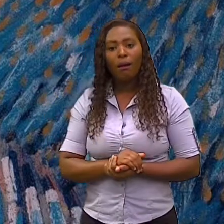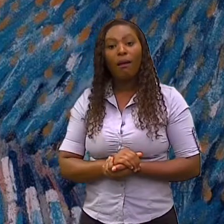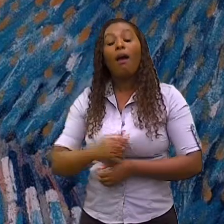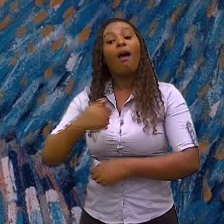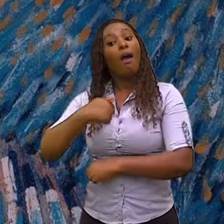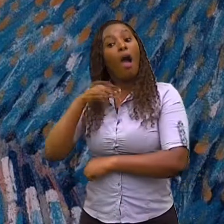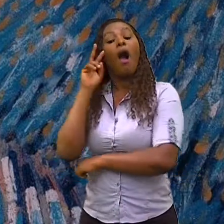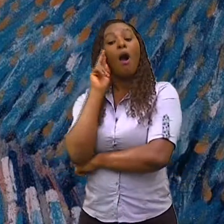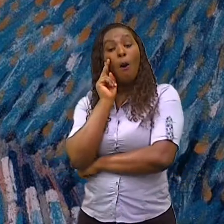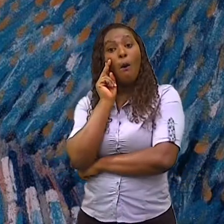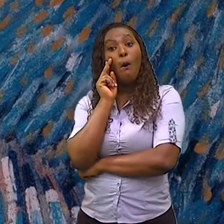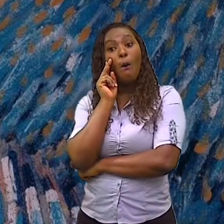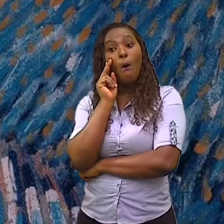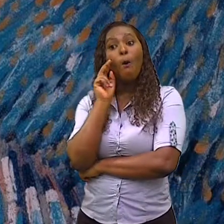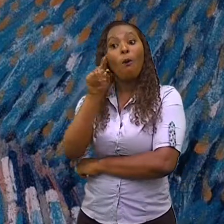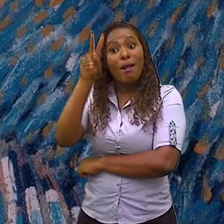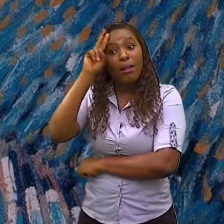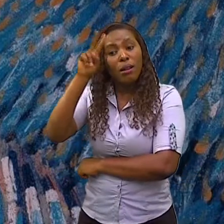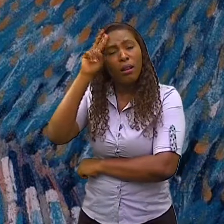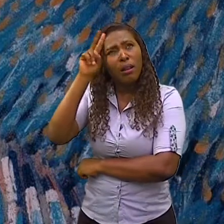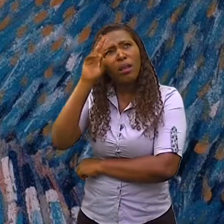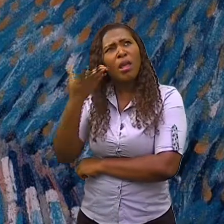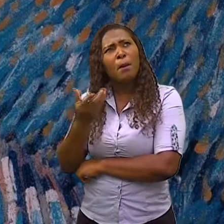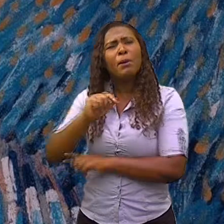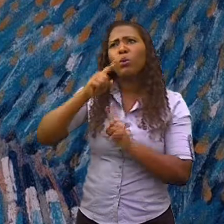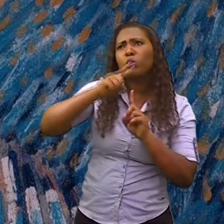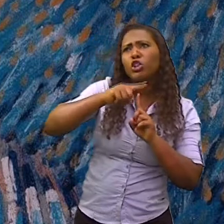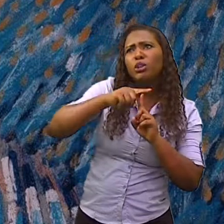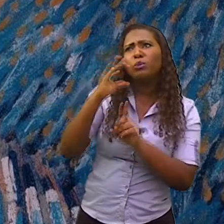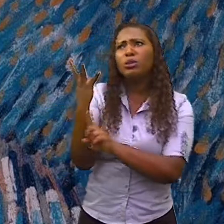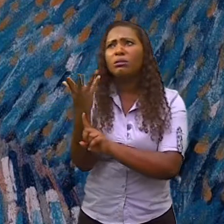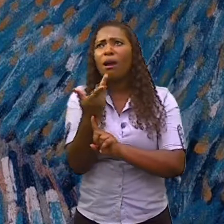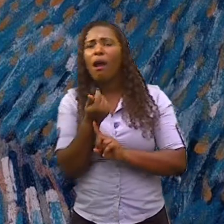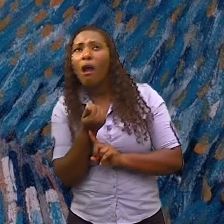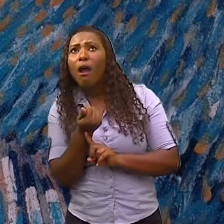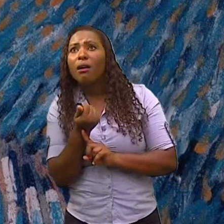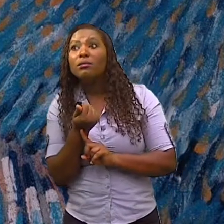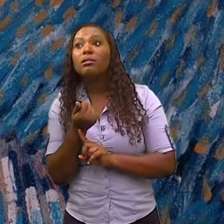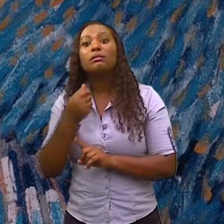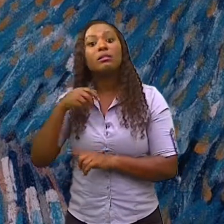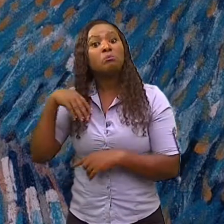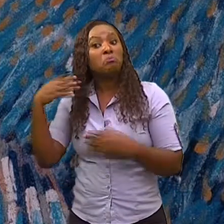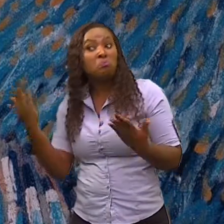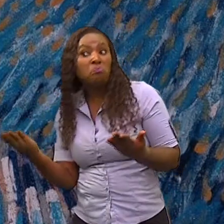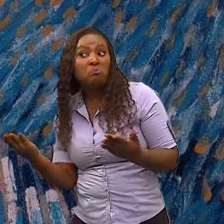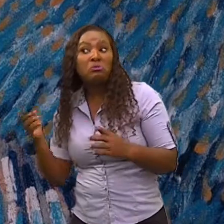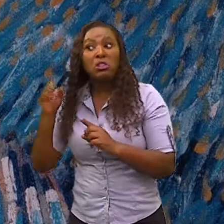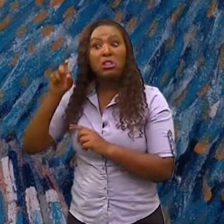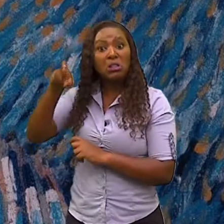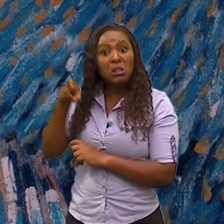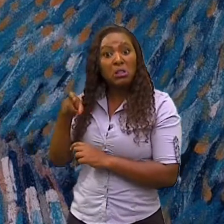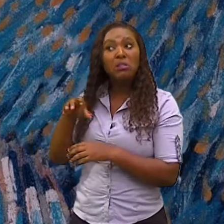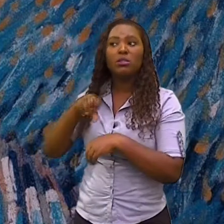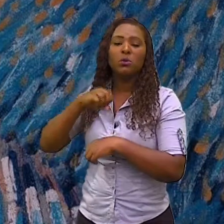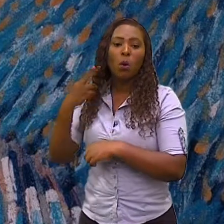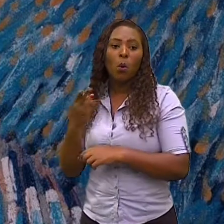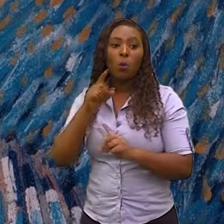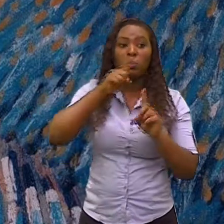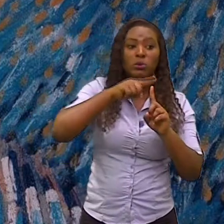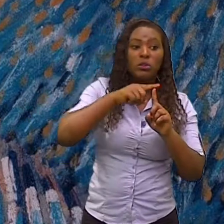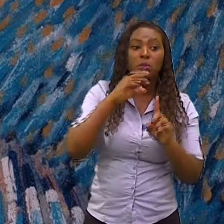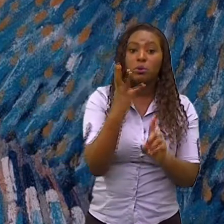X. Ou você vê uma pintura e pode falar, ah, essa obra, ela lembra muito